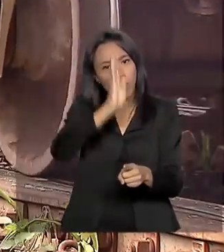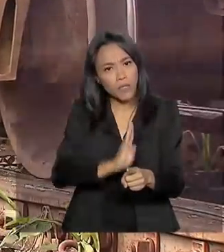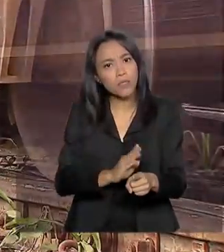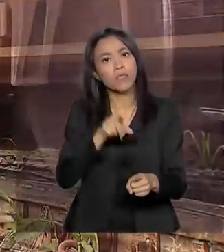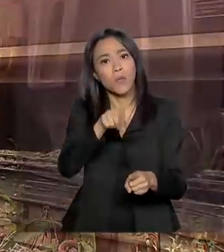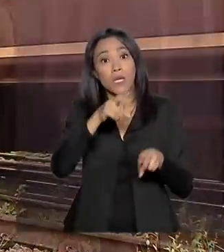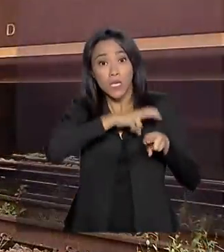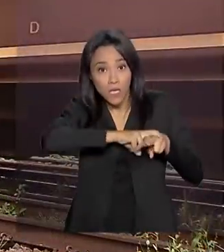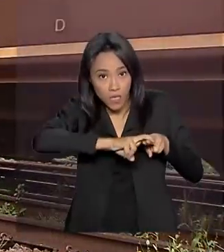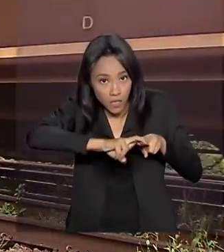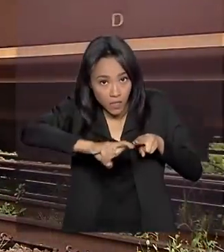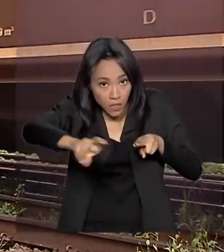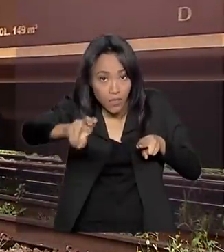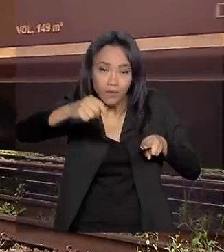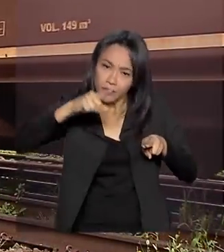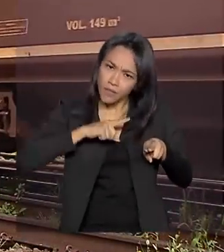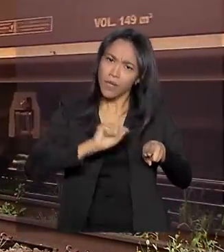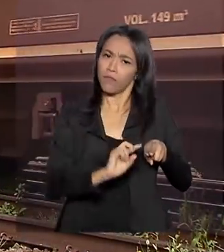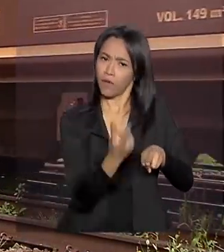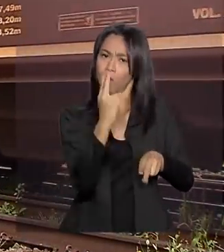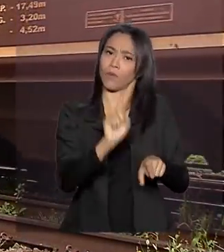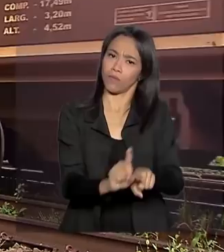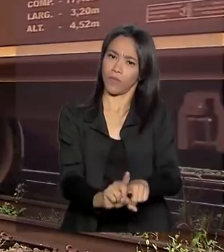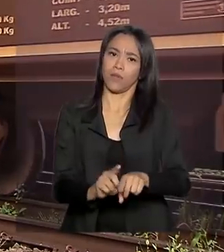operação ferroviária tem o seu valor.